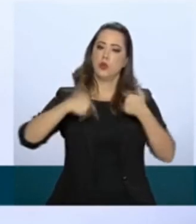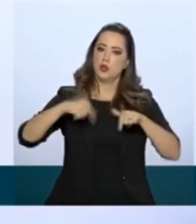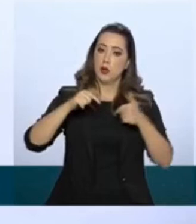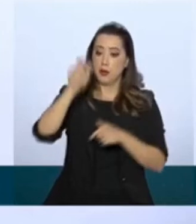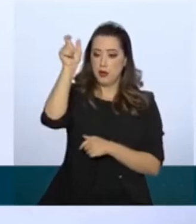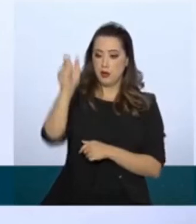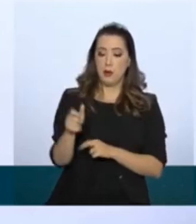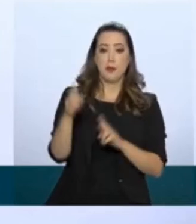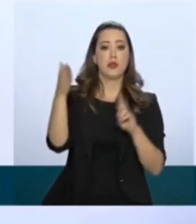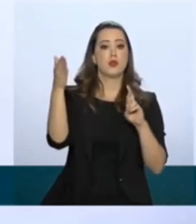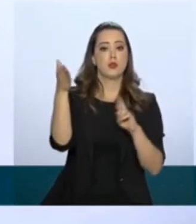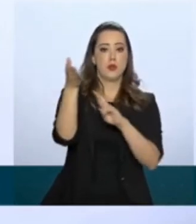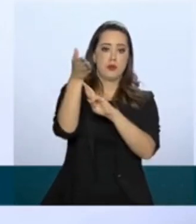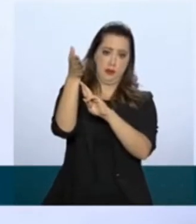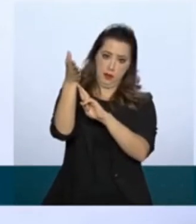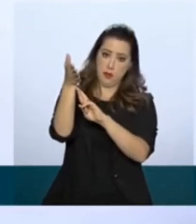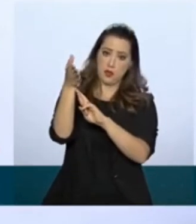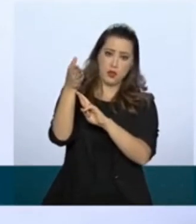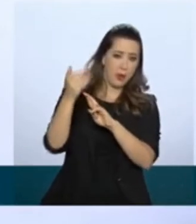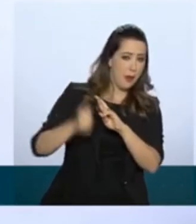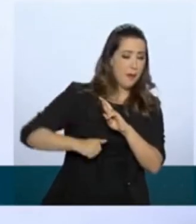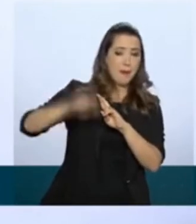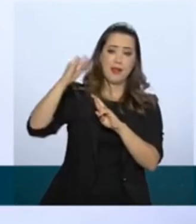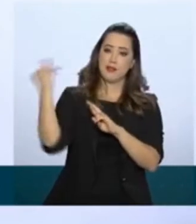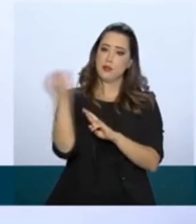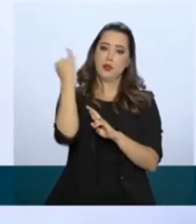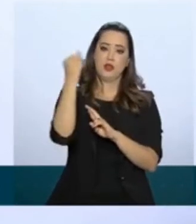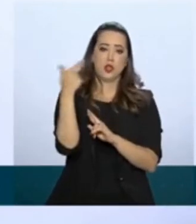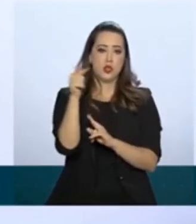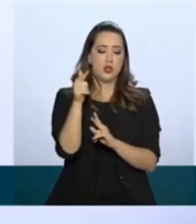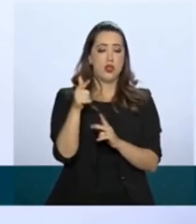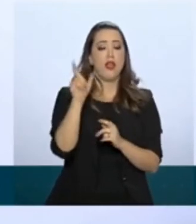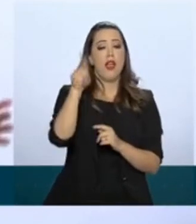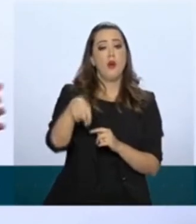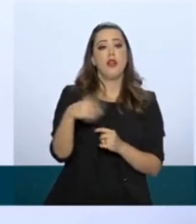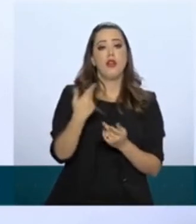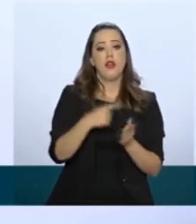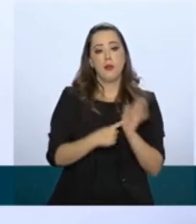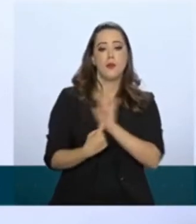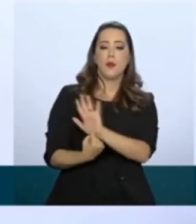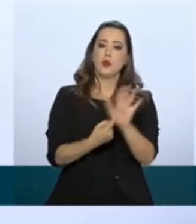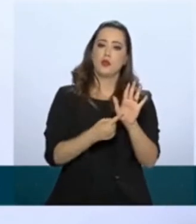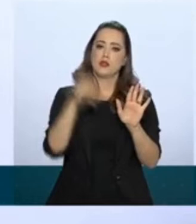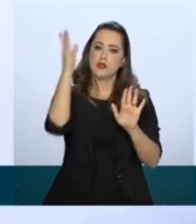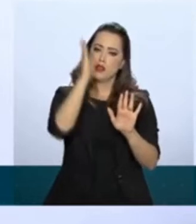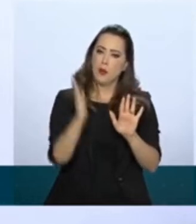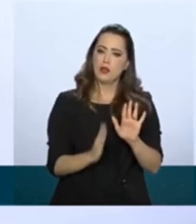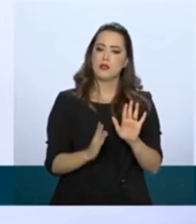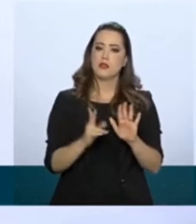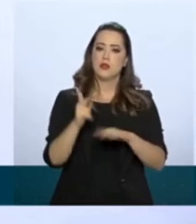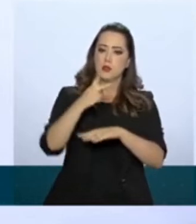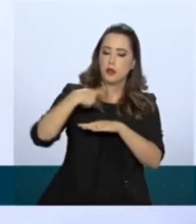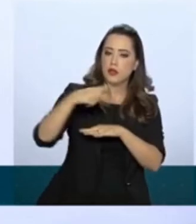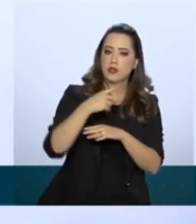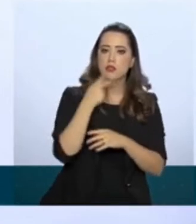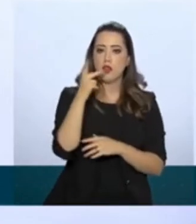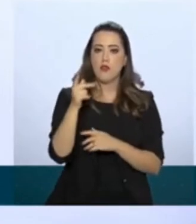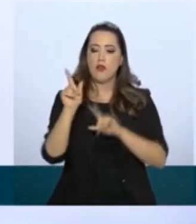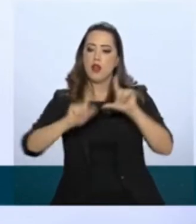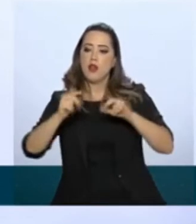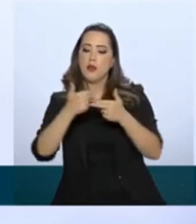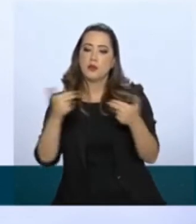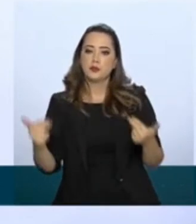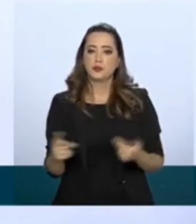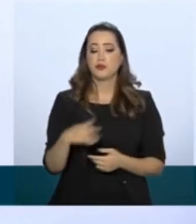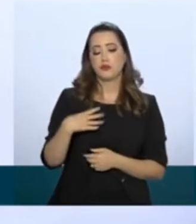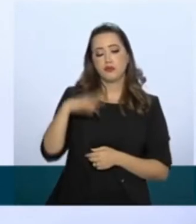embaixador, um dos mais importantes, é ser cartão de visita. E eu falei com a imprensa esses dias, imagine se o Macri